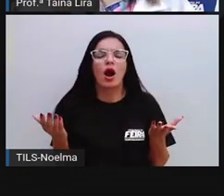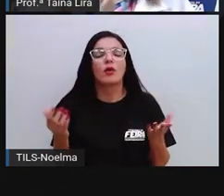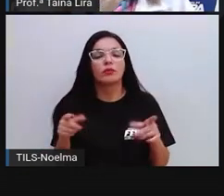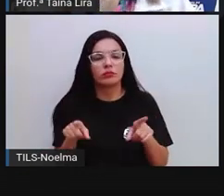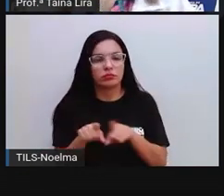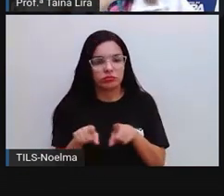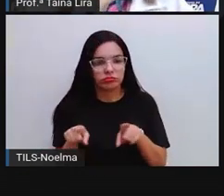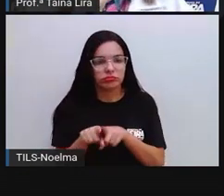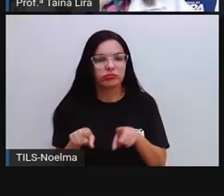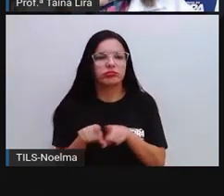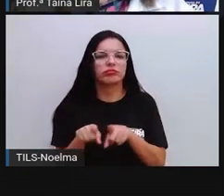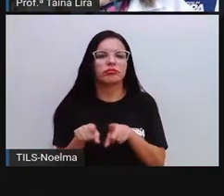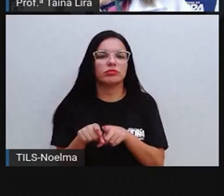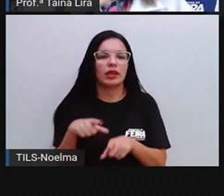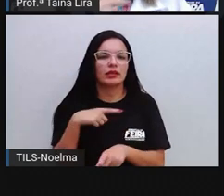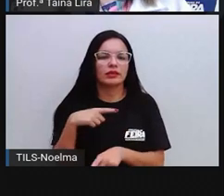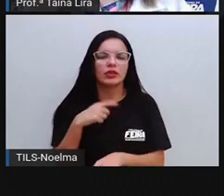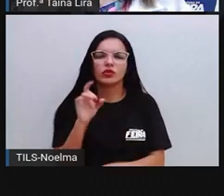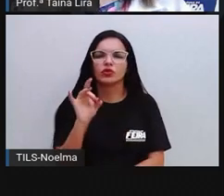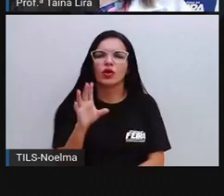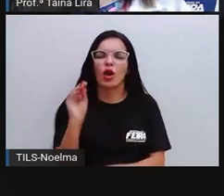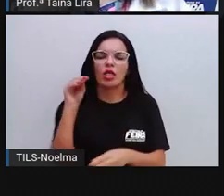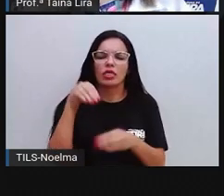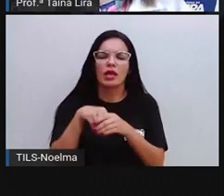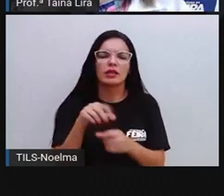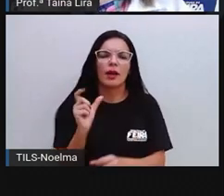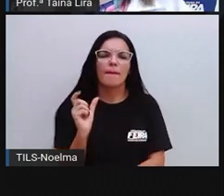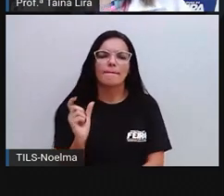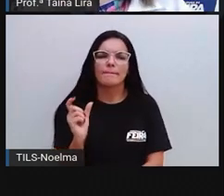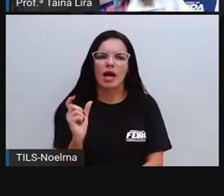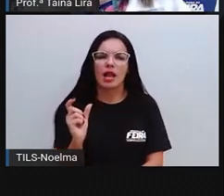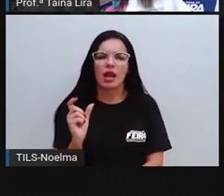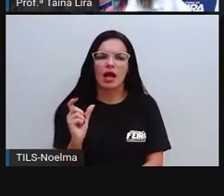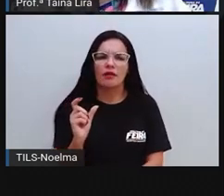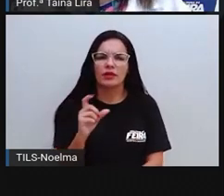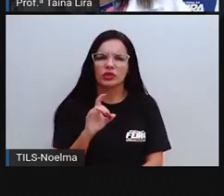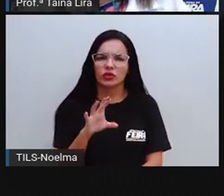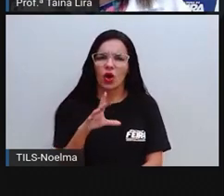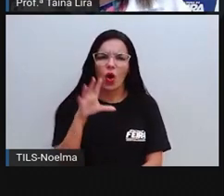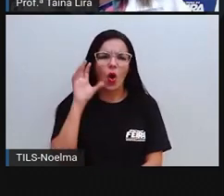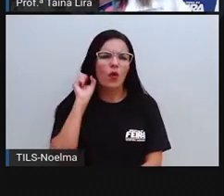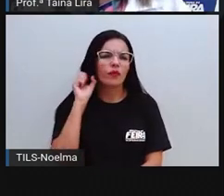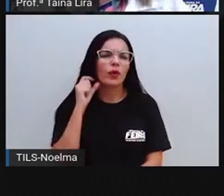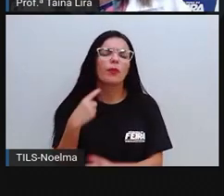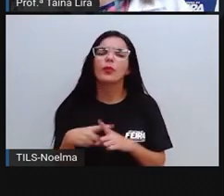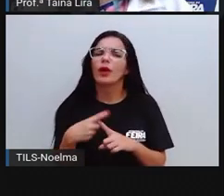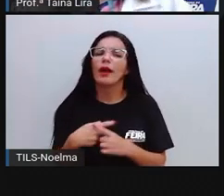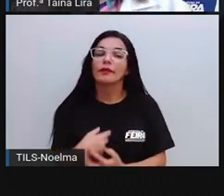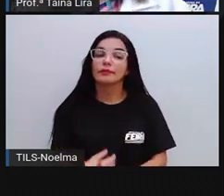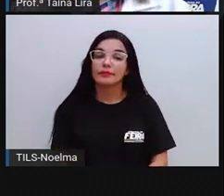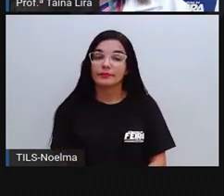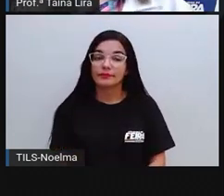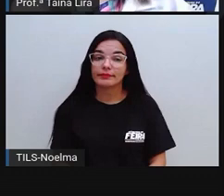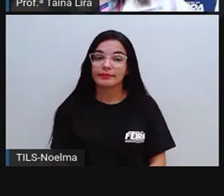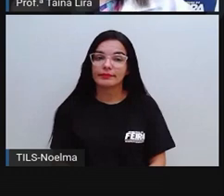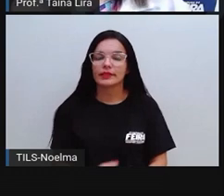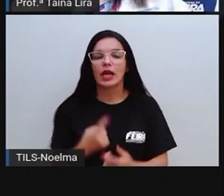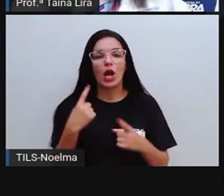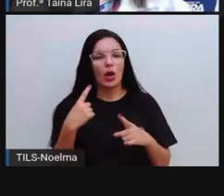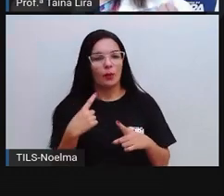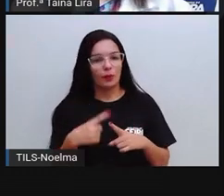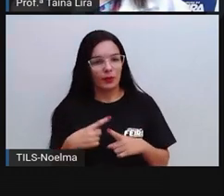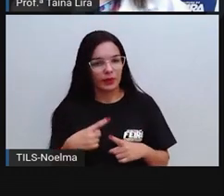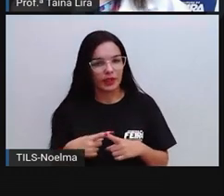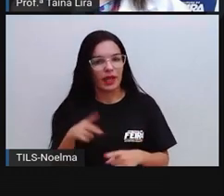por que que isso aconteceu, né? Só nessa palavra, Pro. Quatro palavras, só essa que a gente ouviu o som do U. Bom, isso aconteceu,